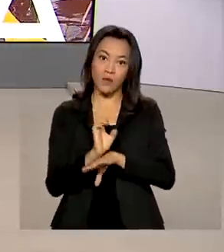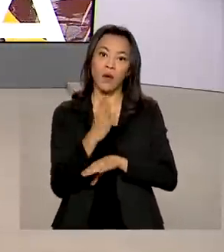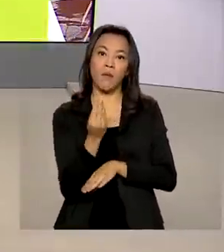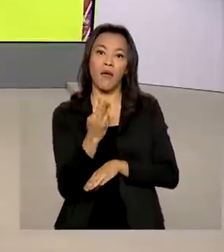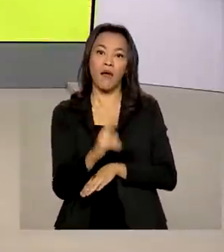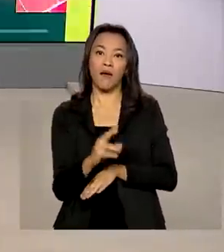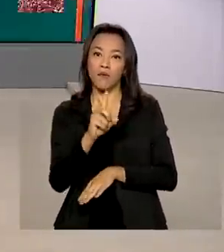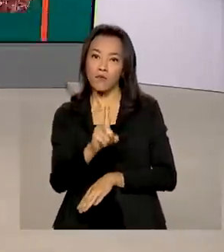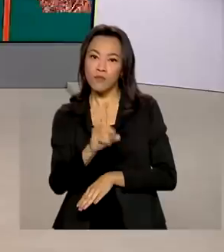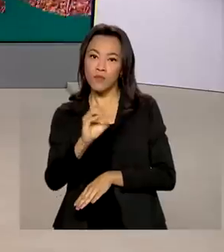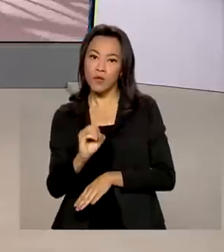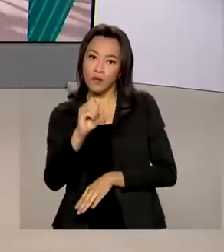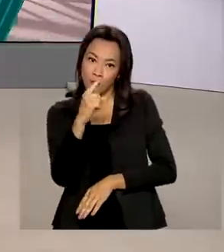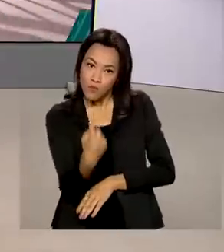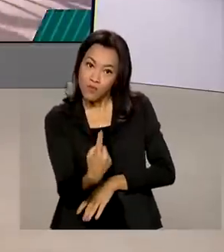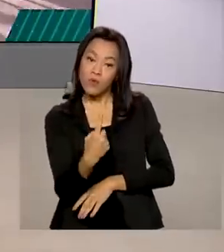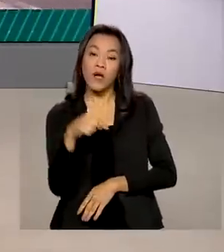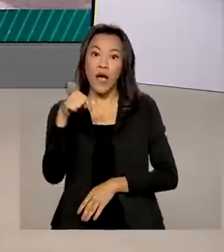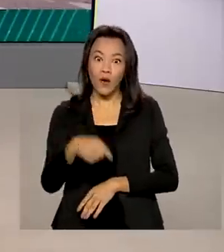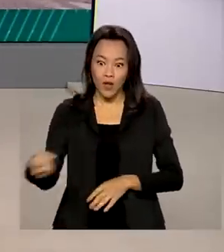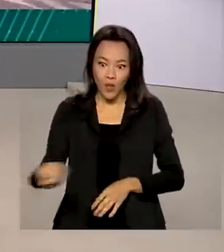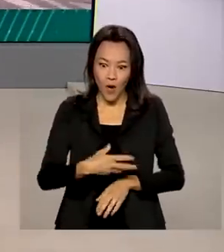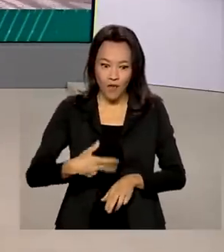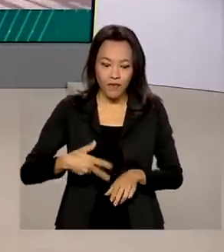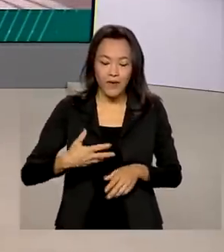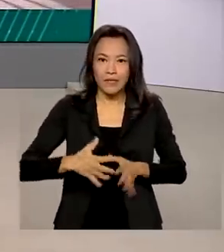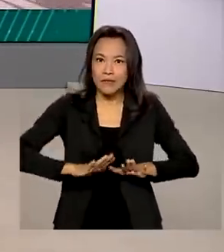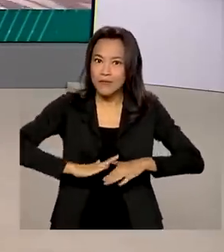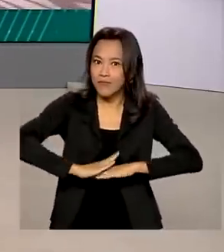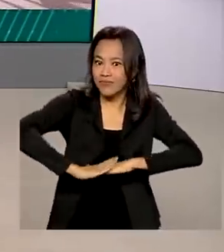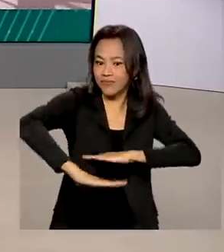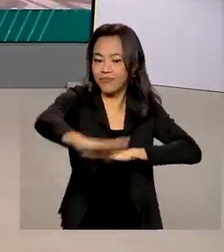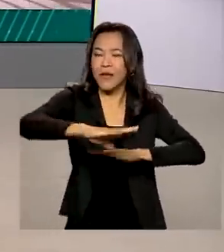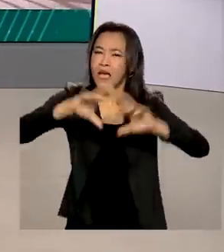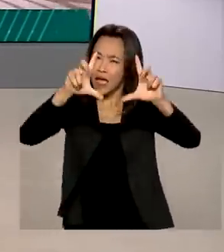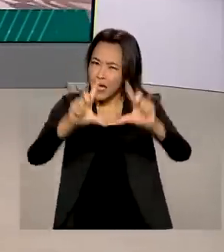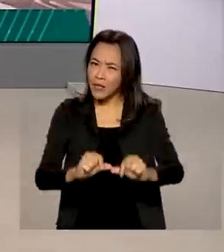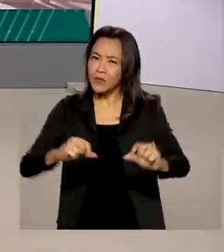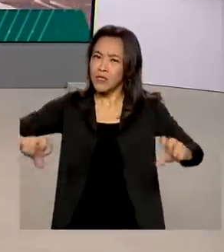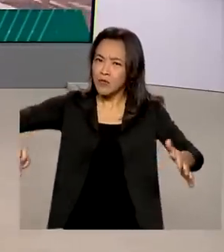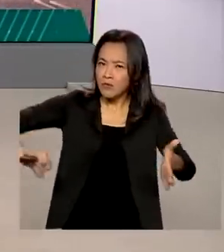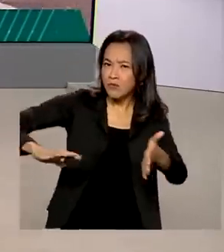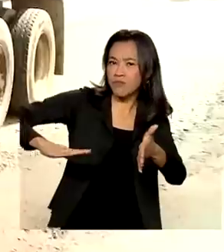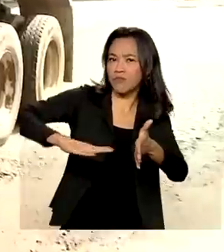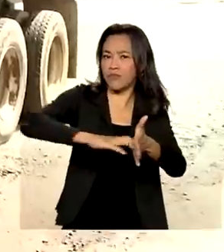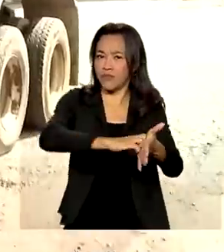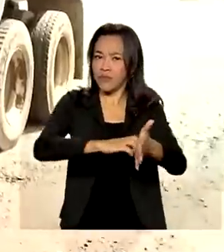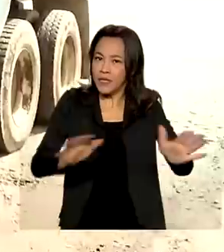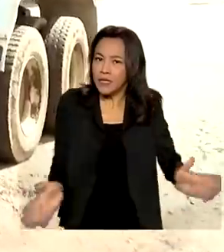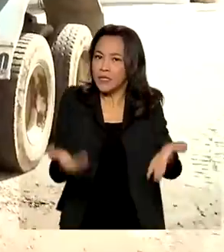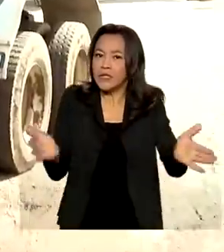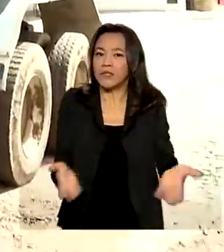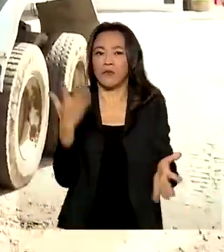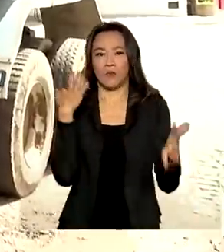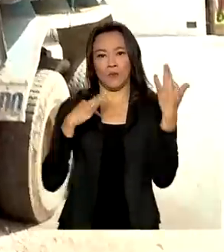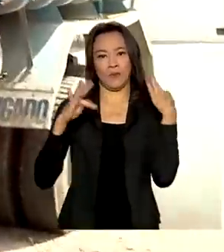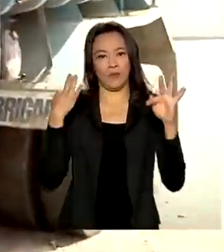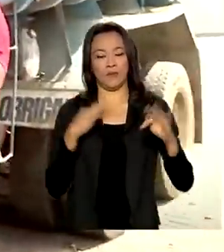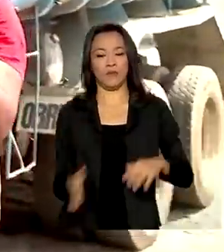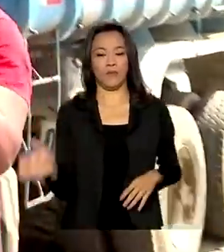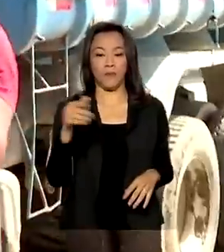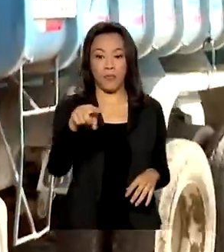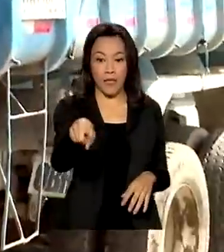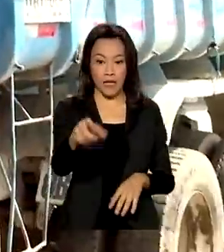Com a estrada renovada, a expectativa é reduzir acidentes e incrementar o turismo na região. Há sete anos,